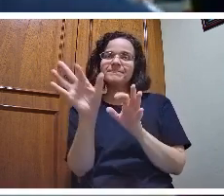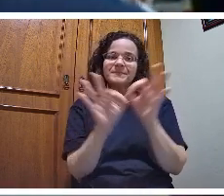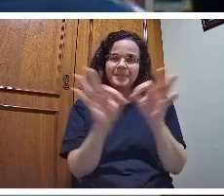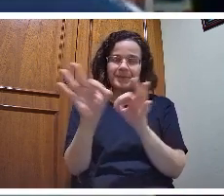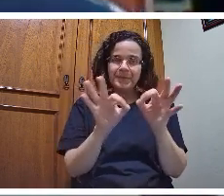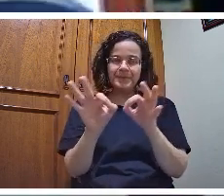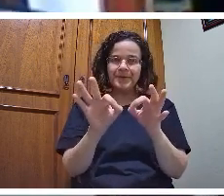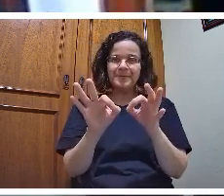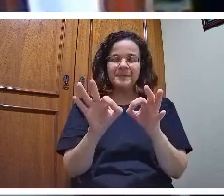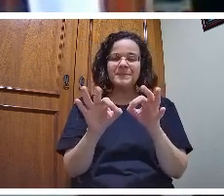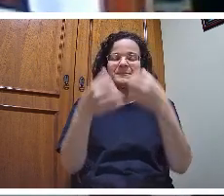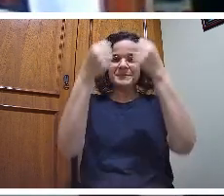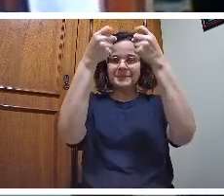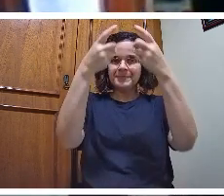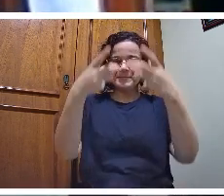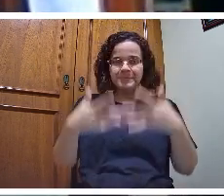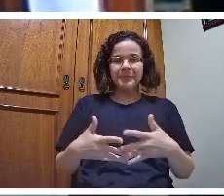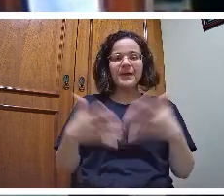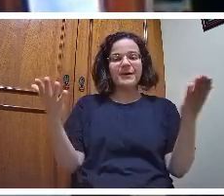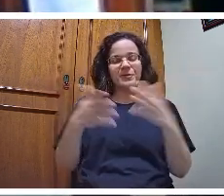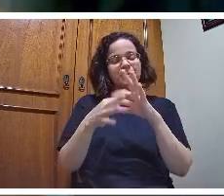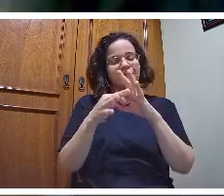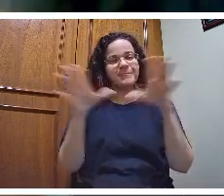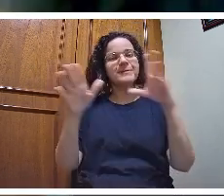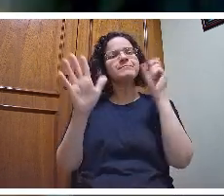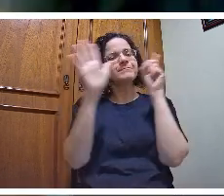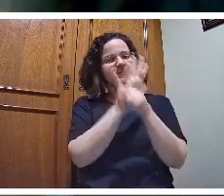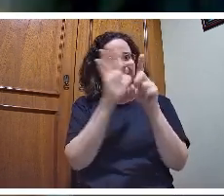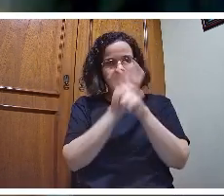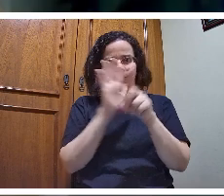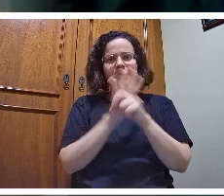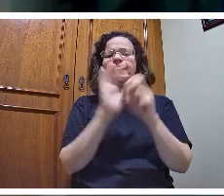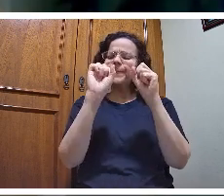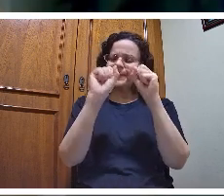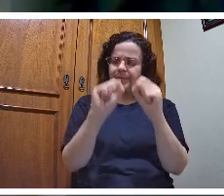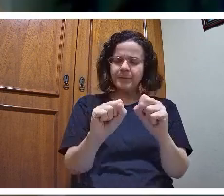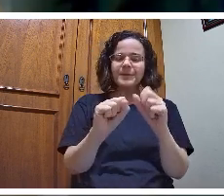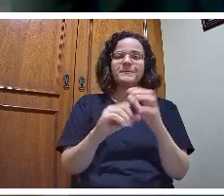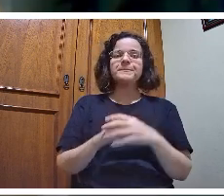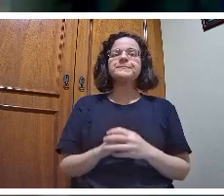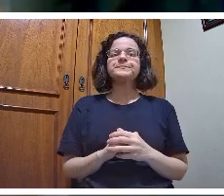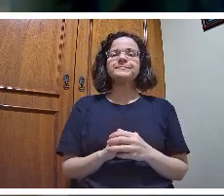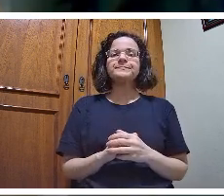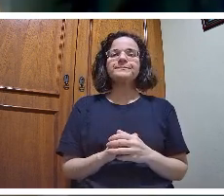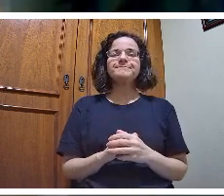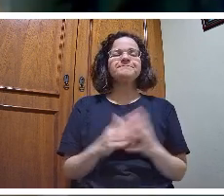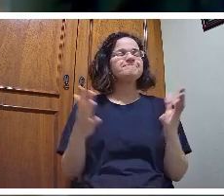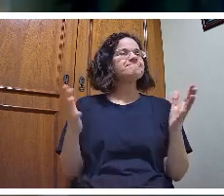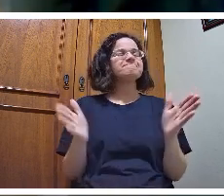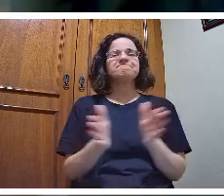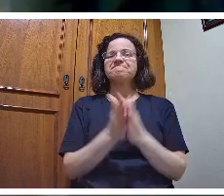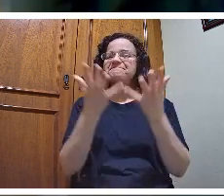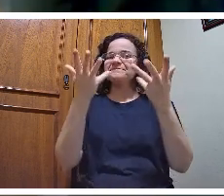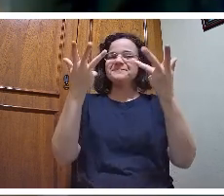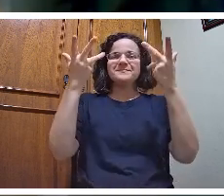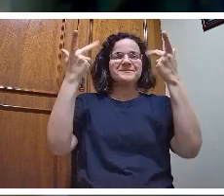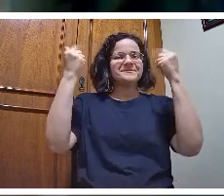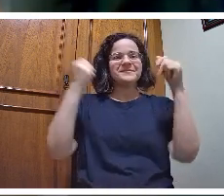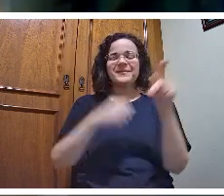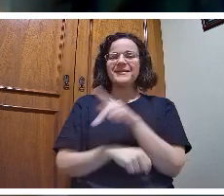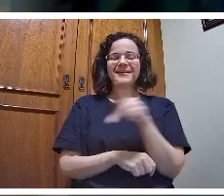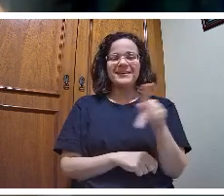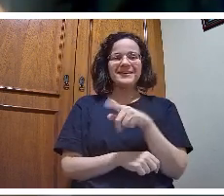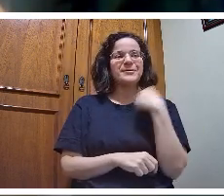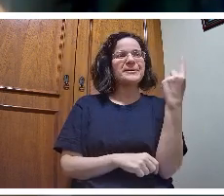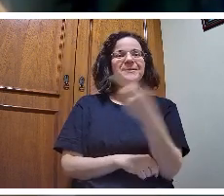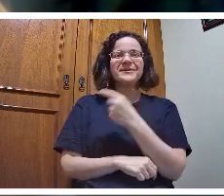questões, se for possível, se for necessário. Nossa, professor, brilhante. Estamos aqui encantadas, com certeza, com